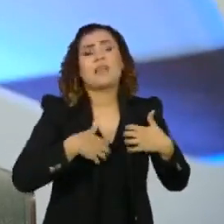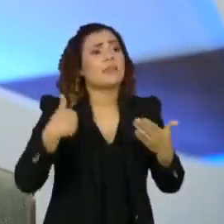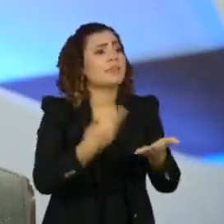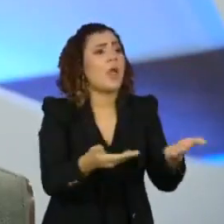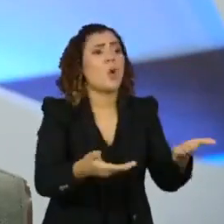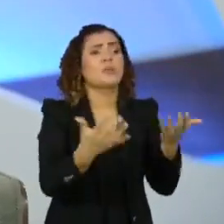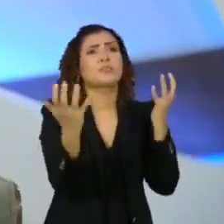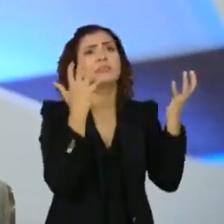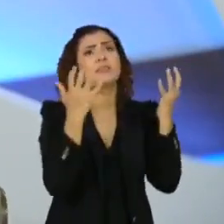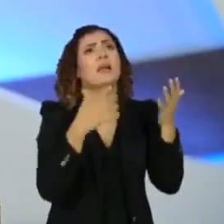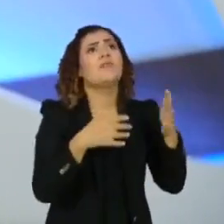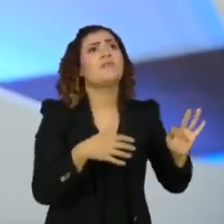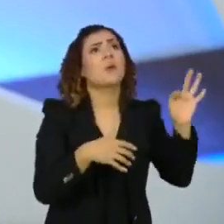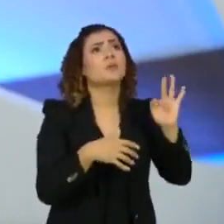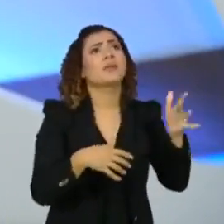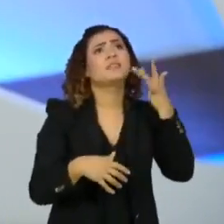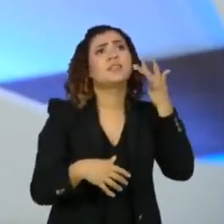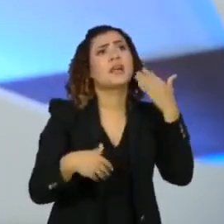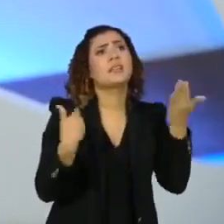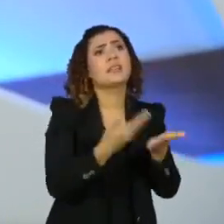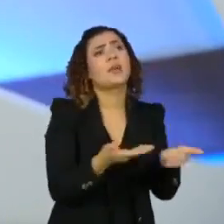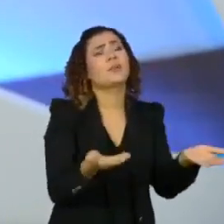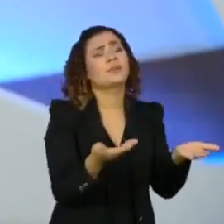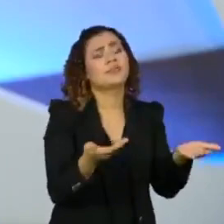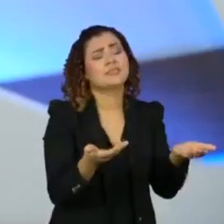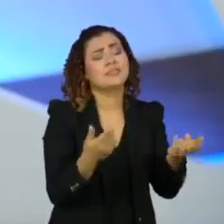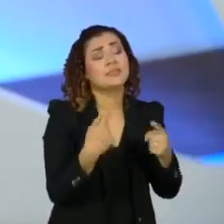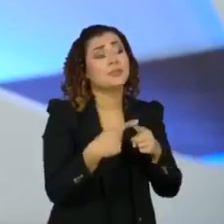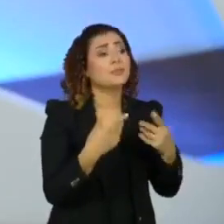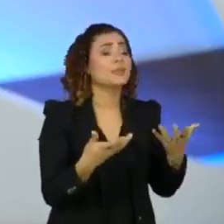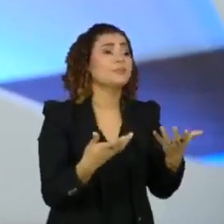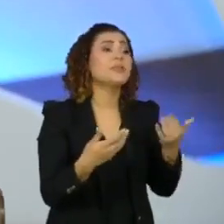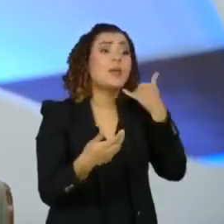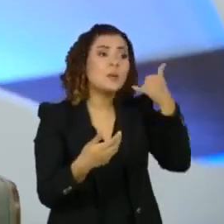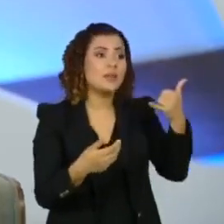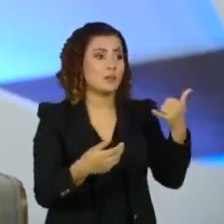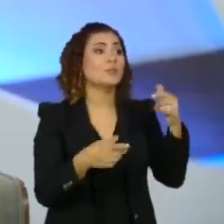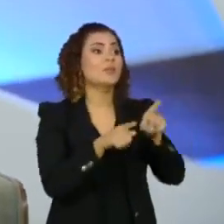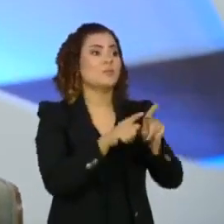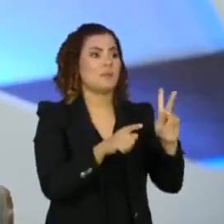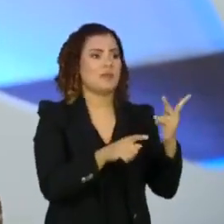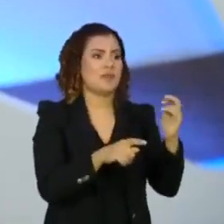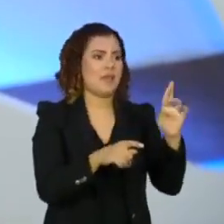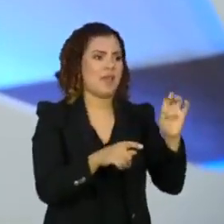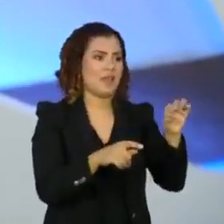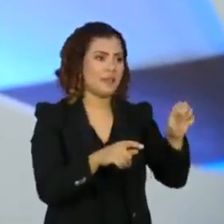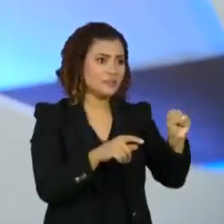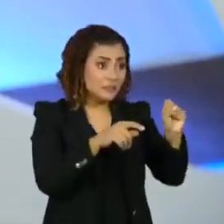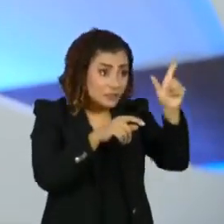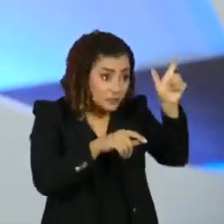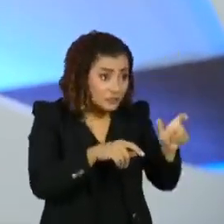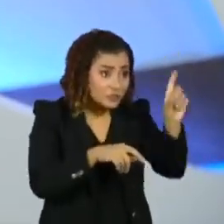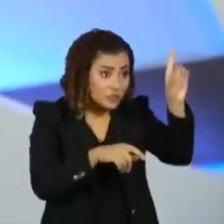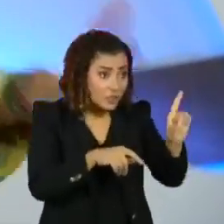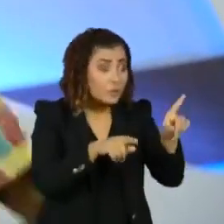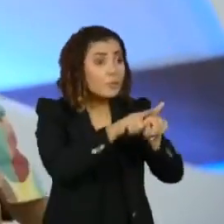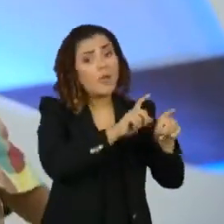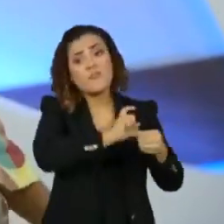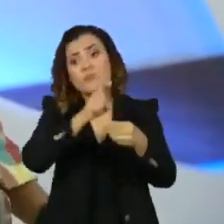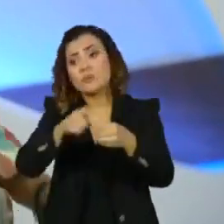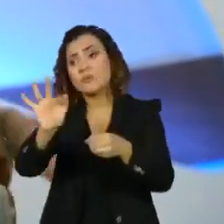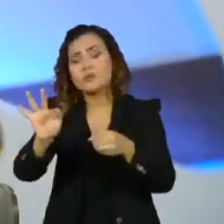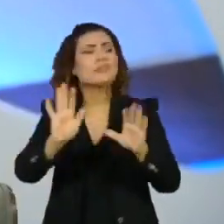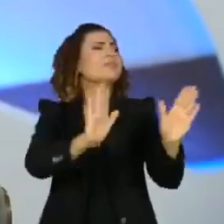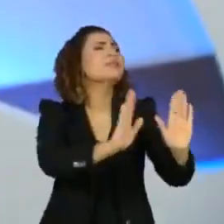de teatro à vida, porque o tempo inteiro eu ligo para o Ernest, que é o diretor da Cal, e falo, acho que eu vou voltar para a faculdade. Ele faz uma